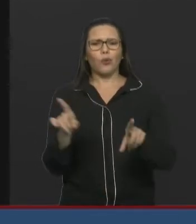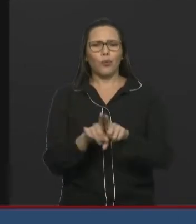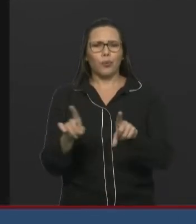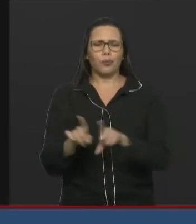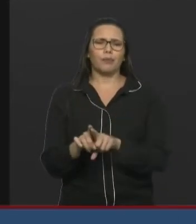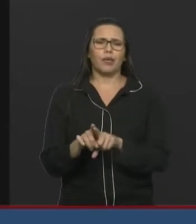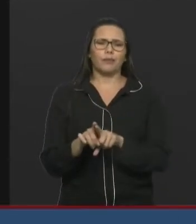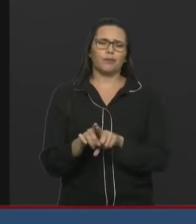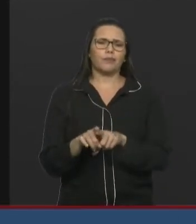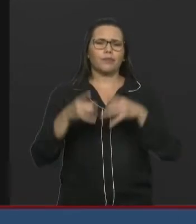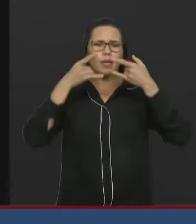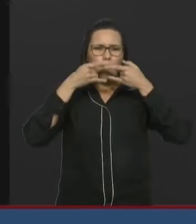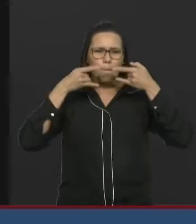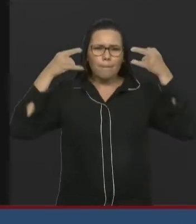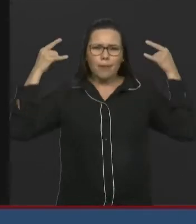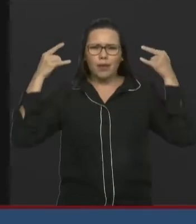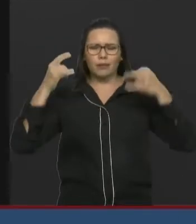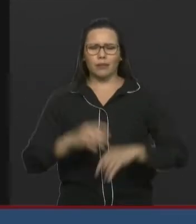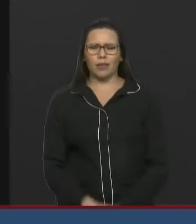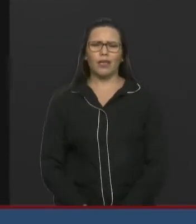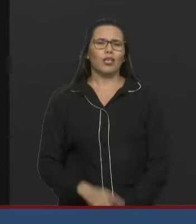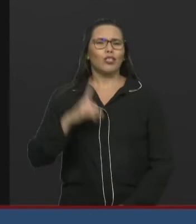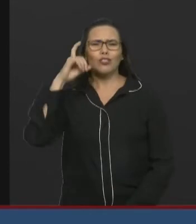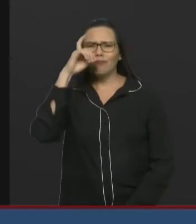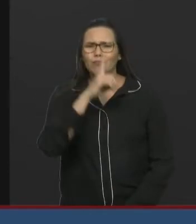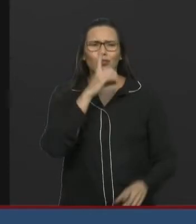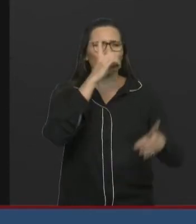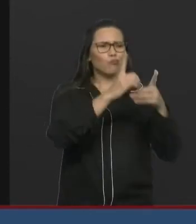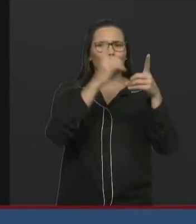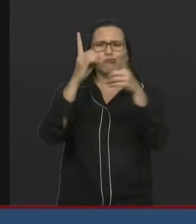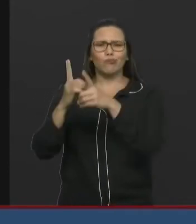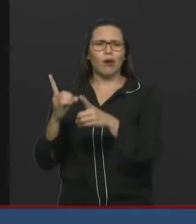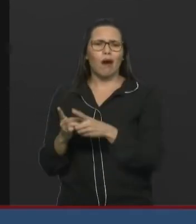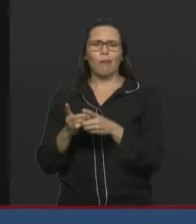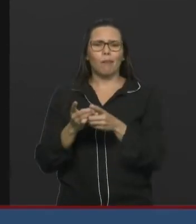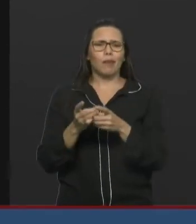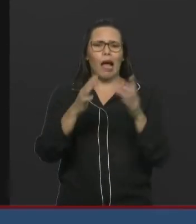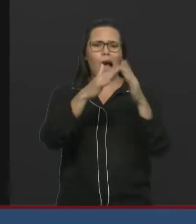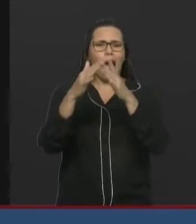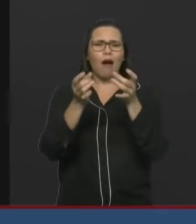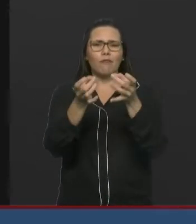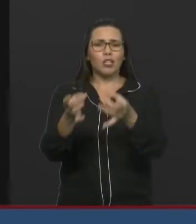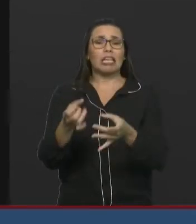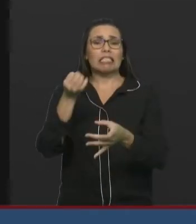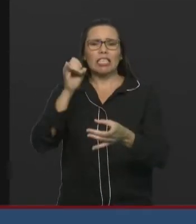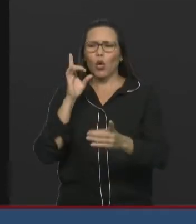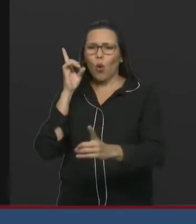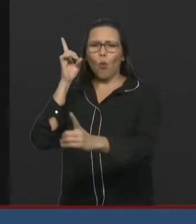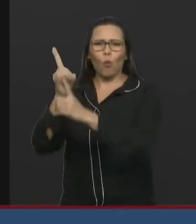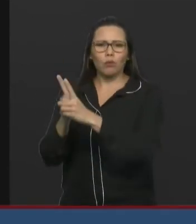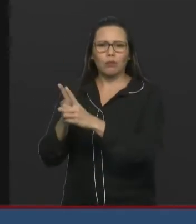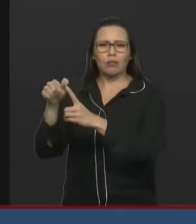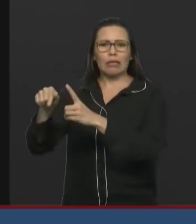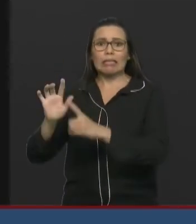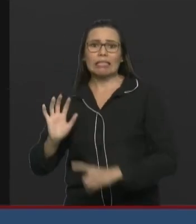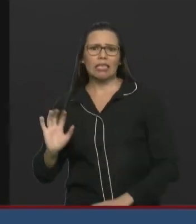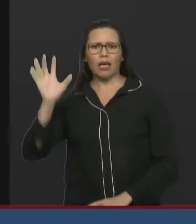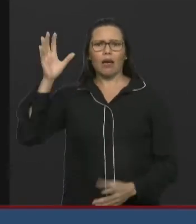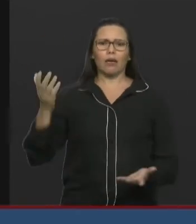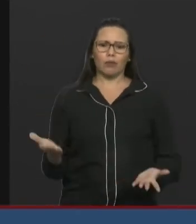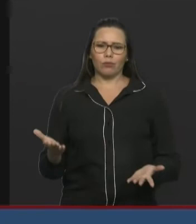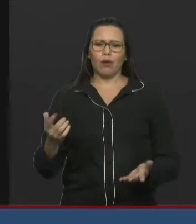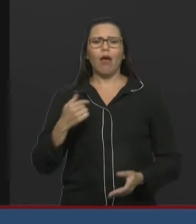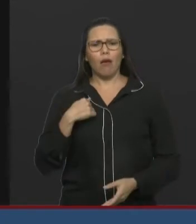disposição no mercado para compra e alguns produtos até com preços absurdos. Então, eu voto sim, uma